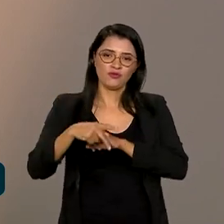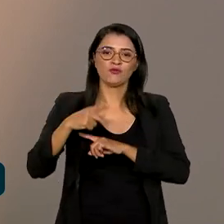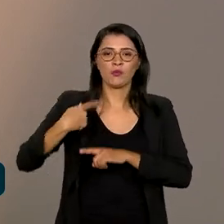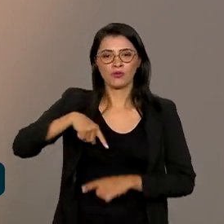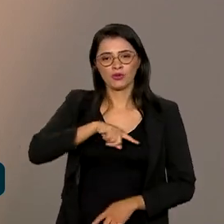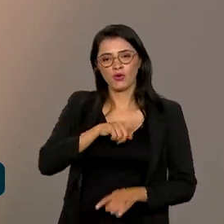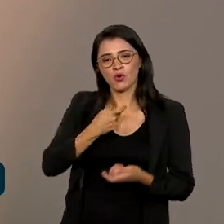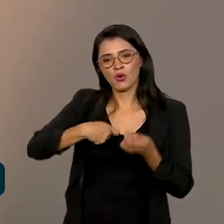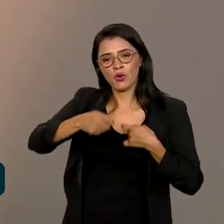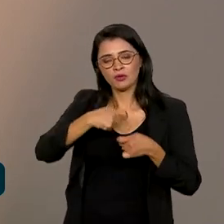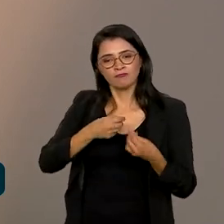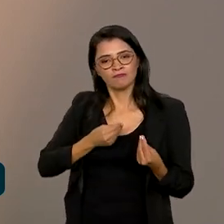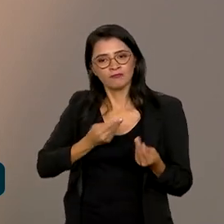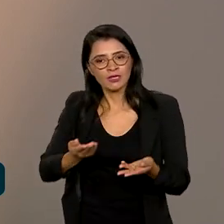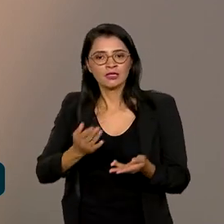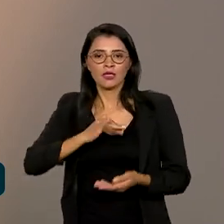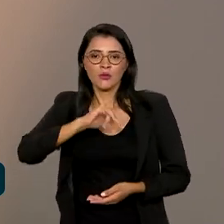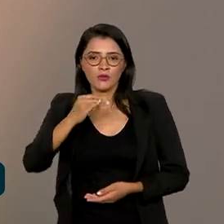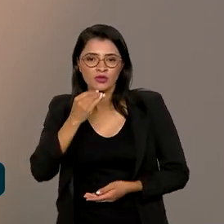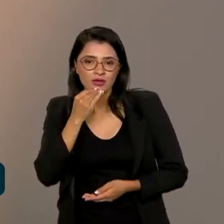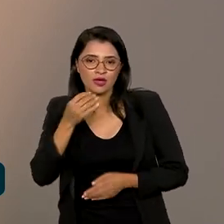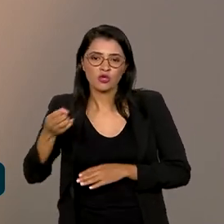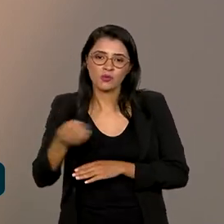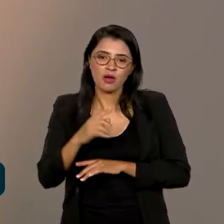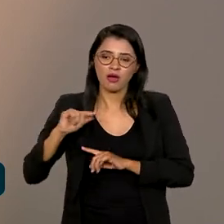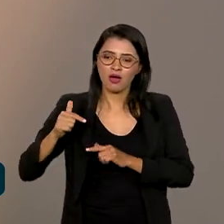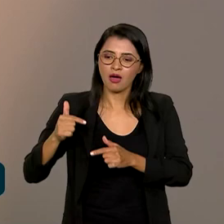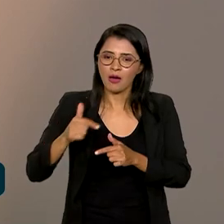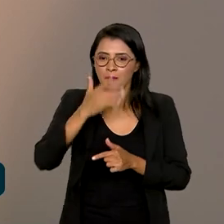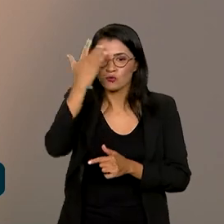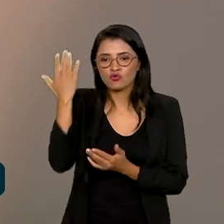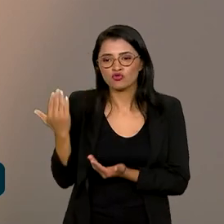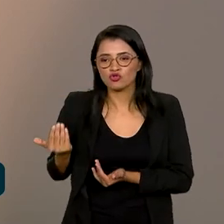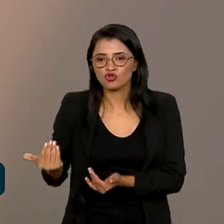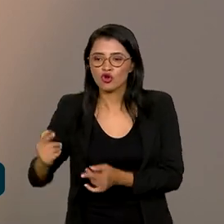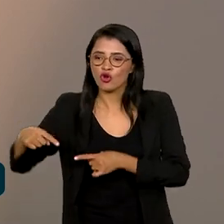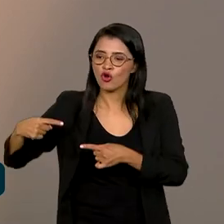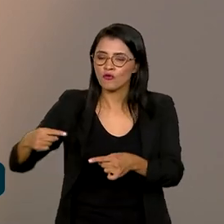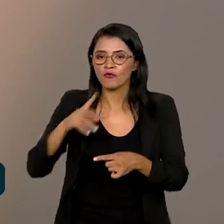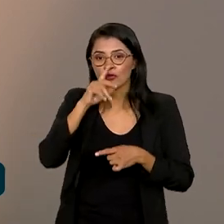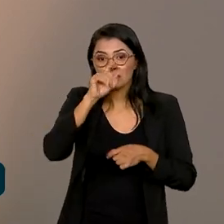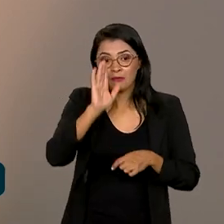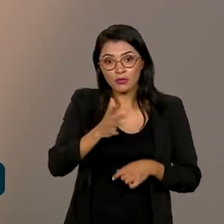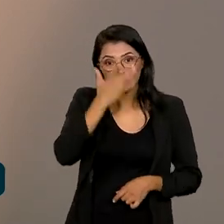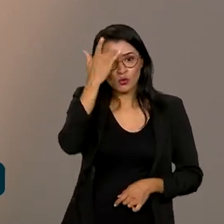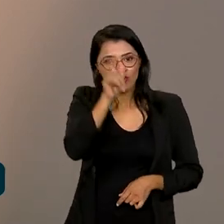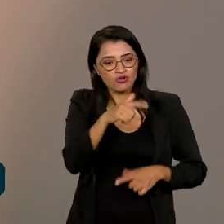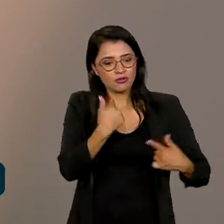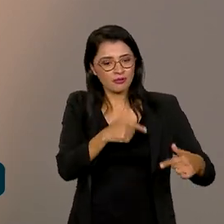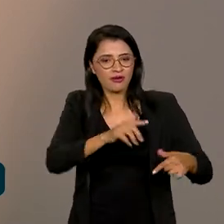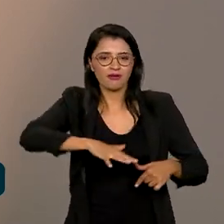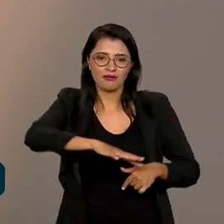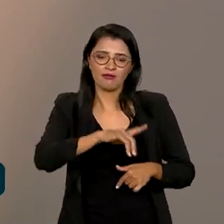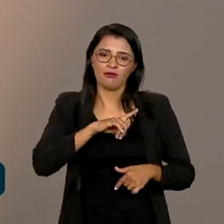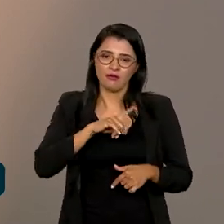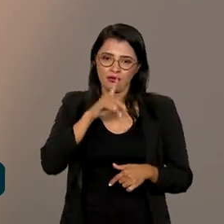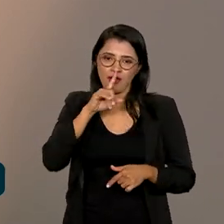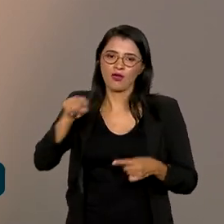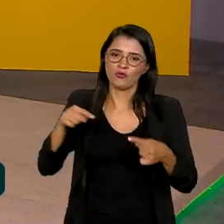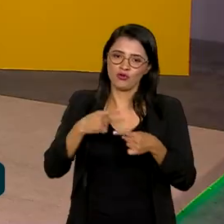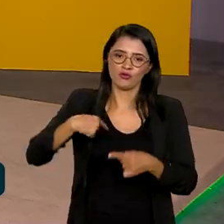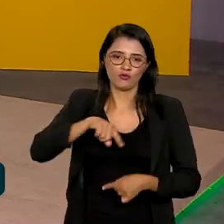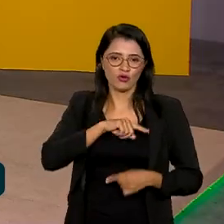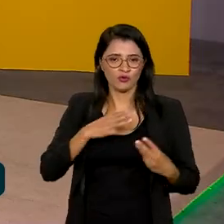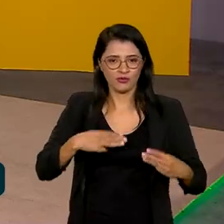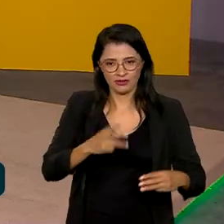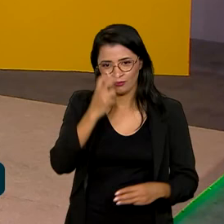economia, para trazer oportunidade para a nova geração, para fortalecer quem já faz. Então, essas são as direções do Ministério da Cultura.